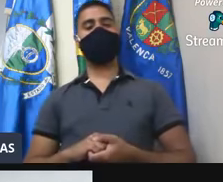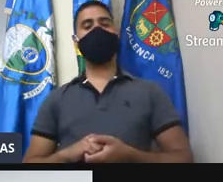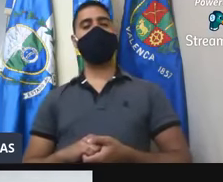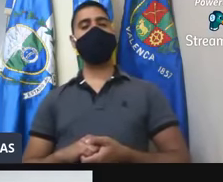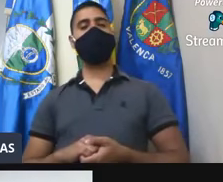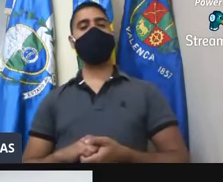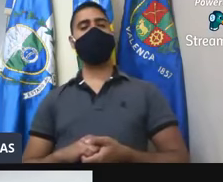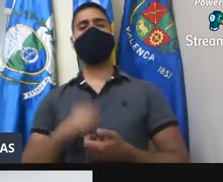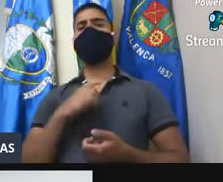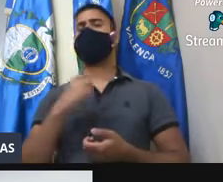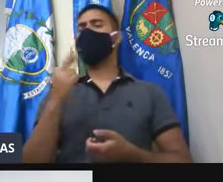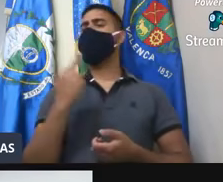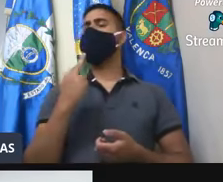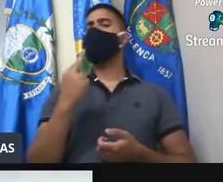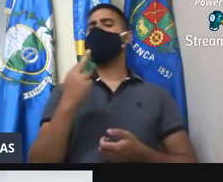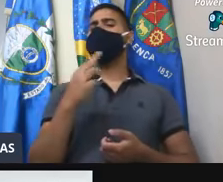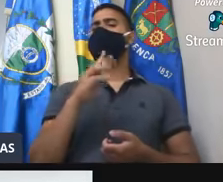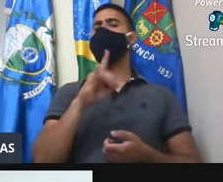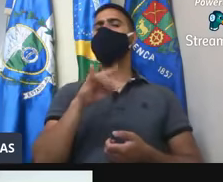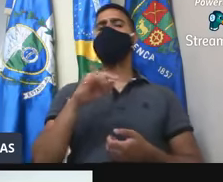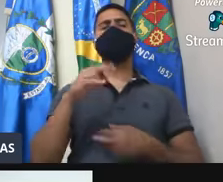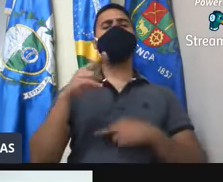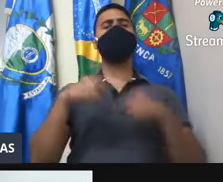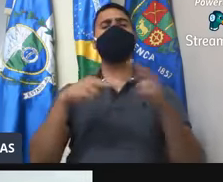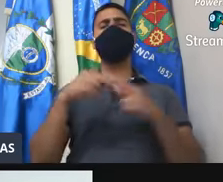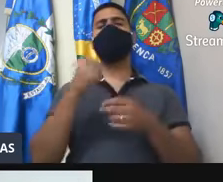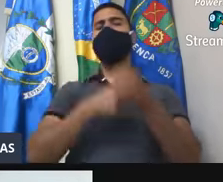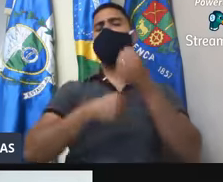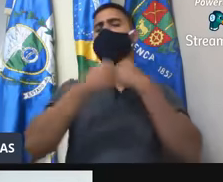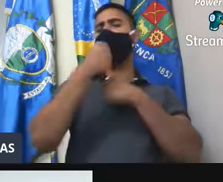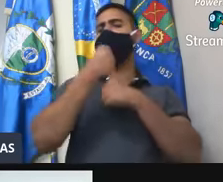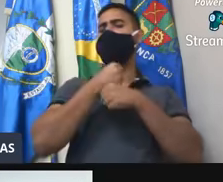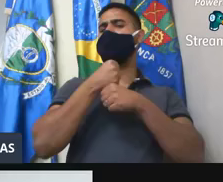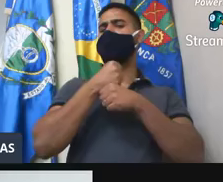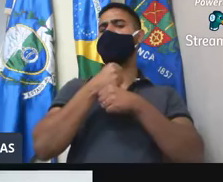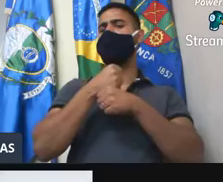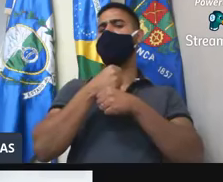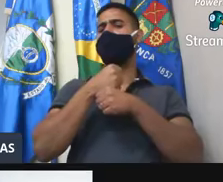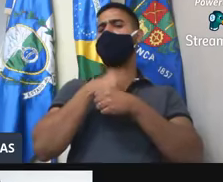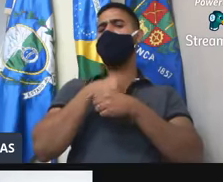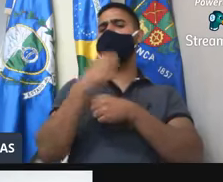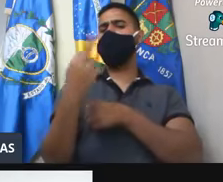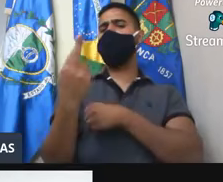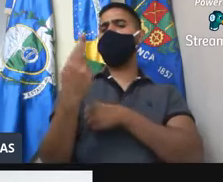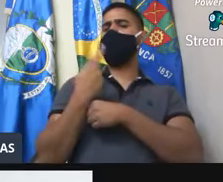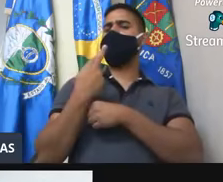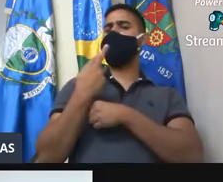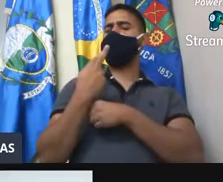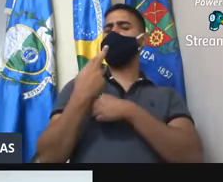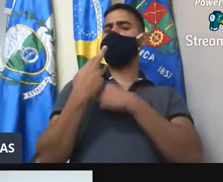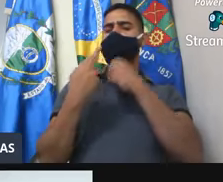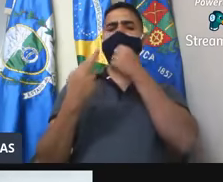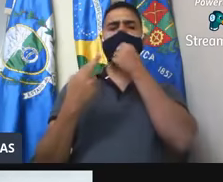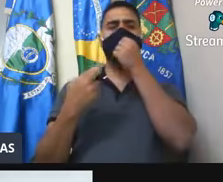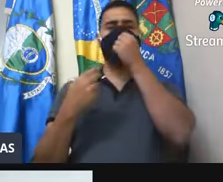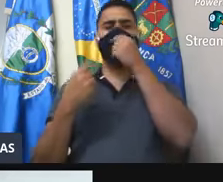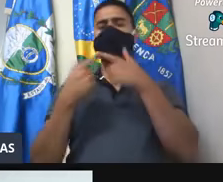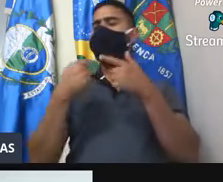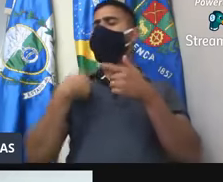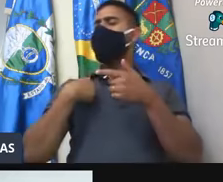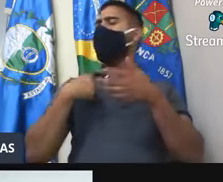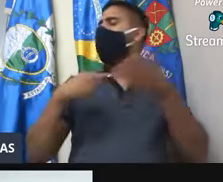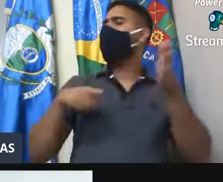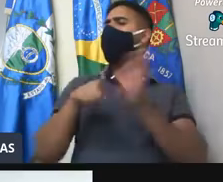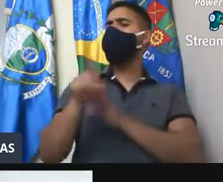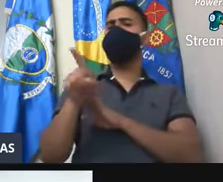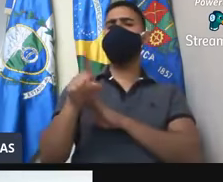na data de junho do ano passado, deu uma resposta para o nosso